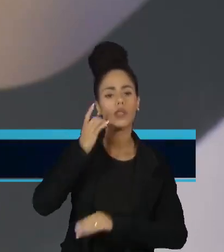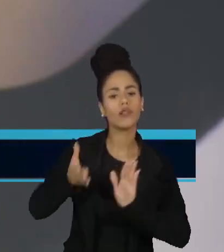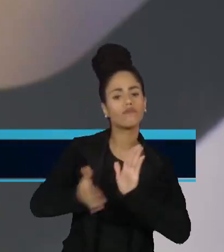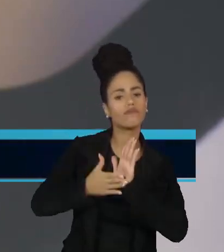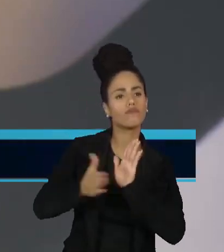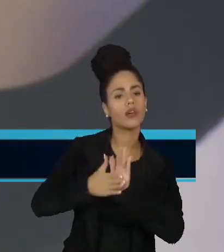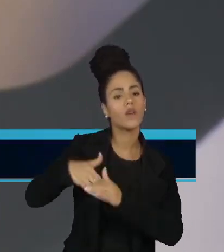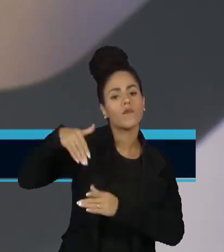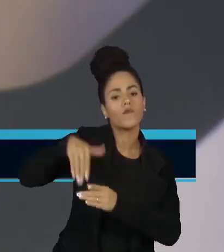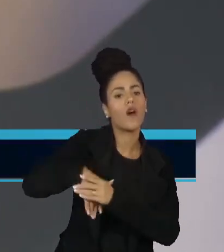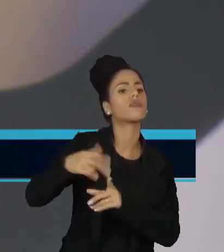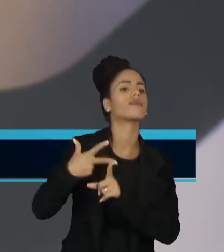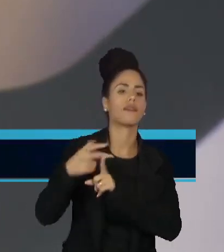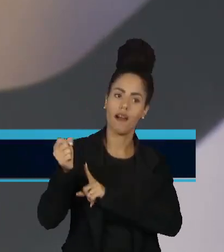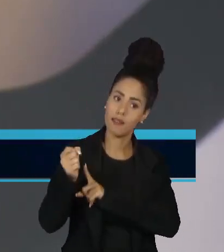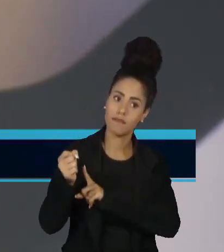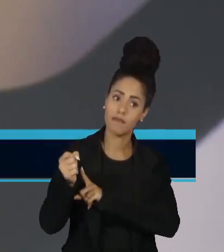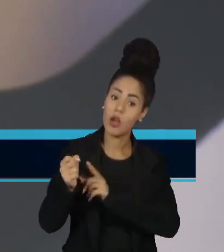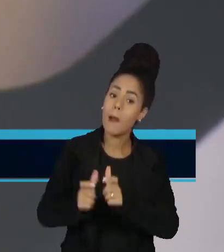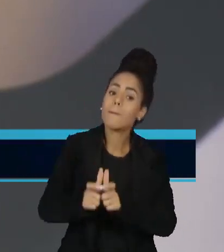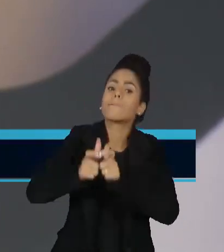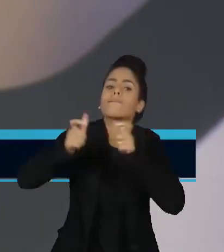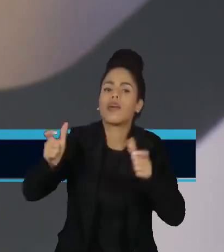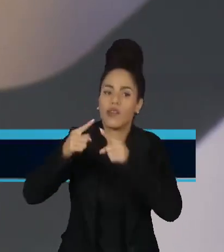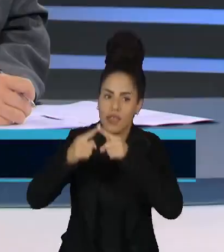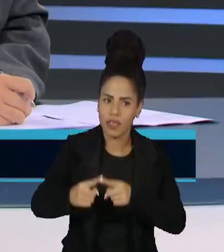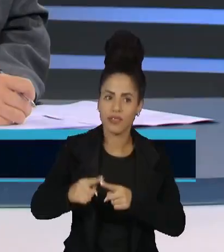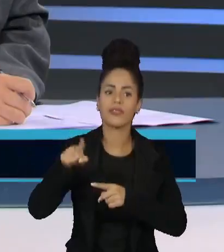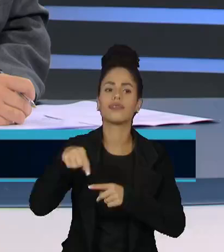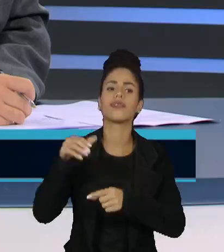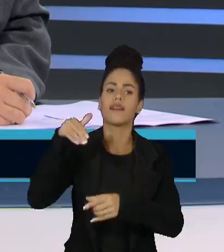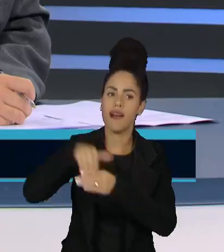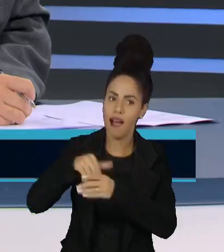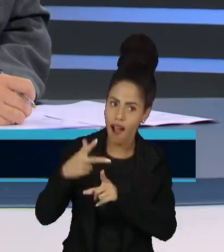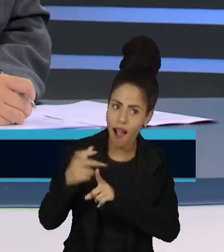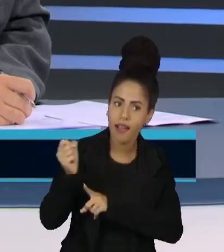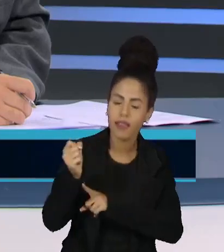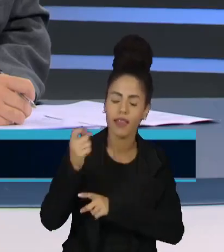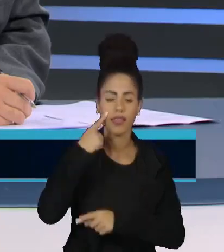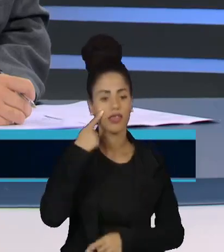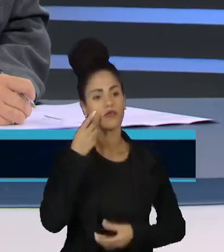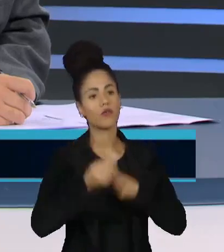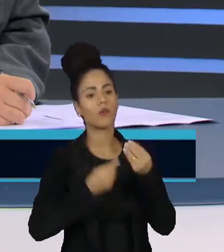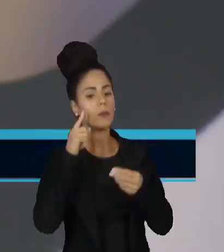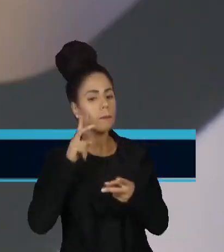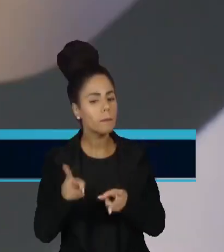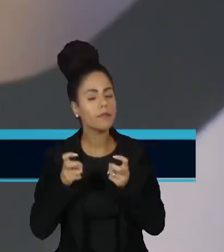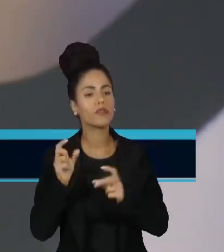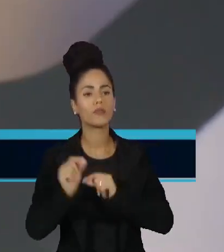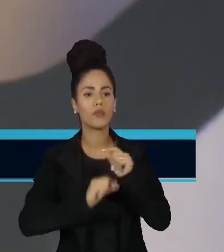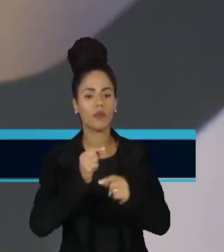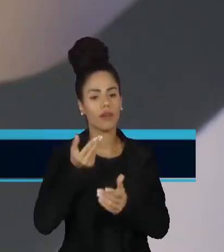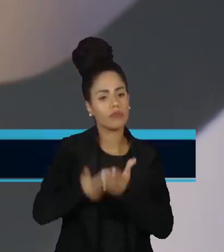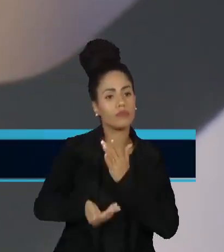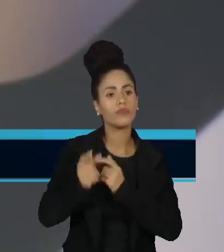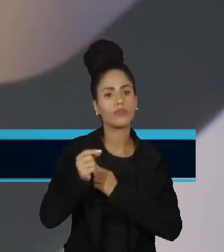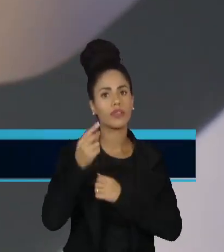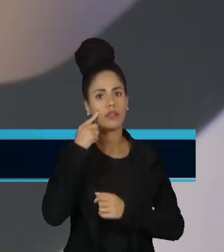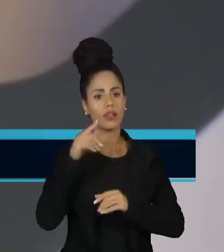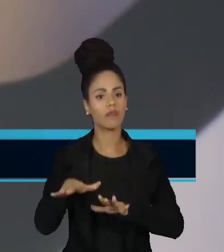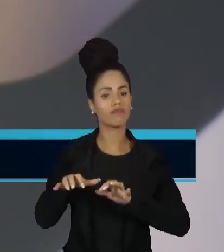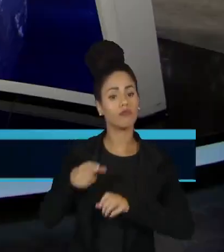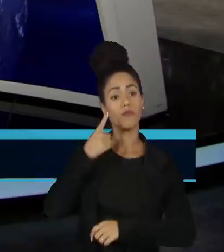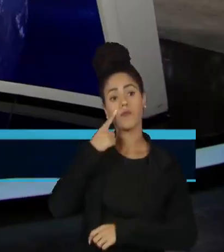projeto, ele geralmente ganha. Então, eu estou curiosa para ver como vai ser o placar e se ele vai até o final, porque se ele perceber que vai perder, ele pode recuar,